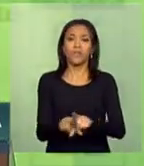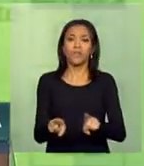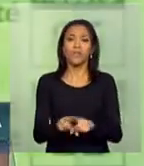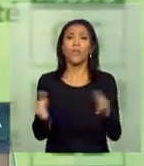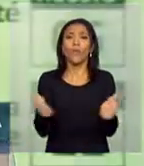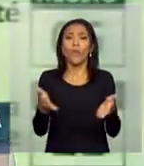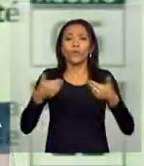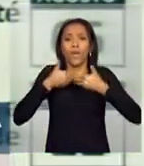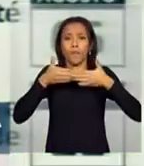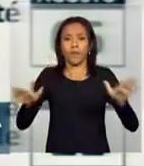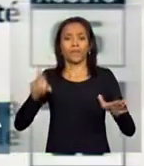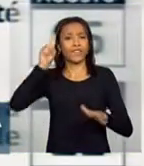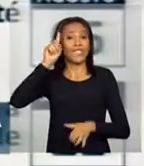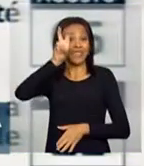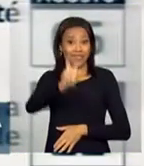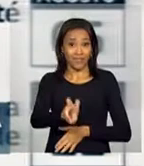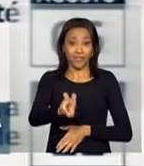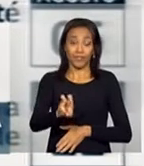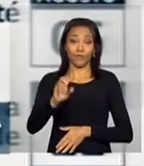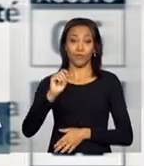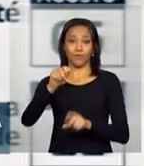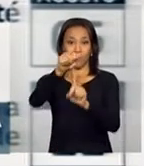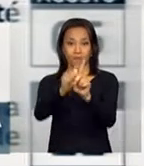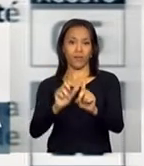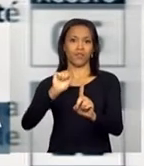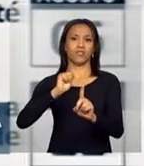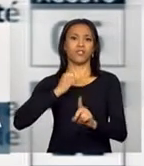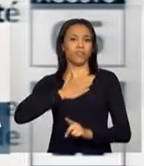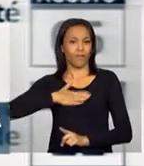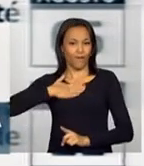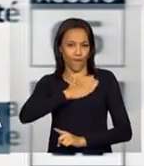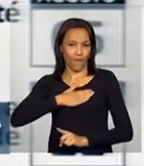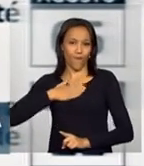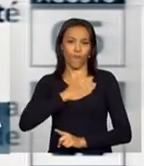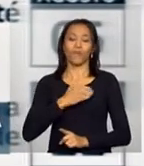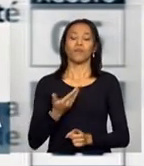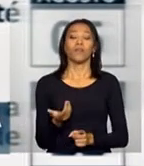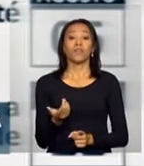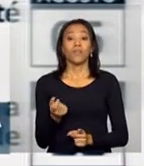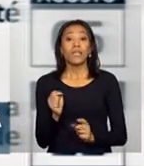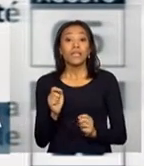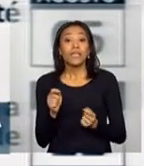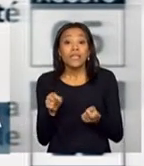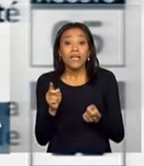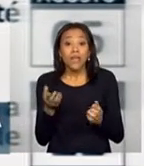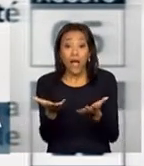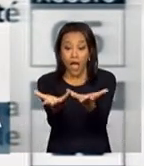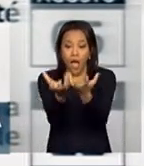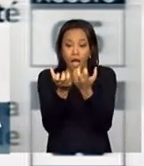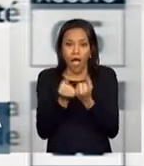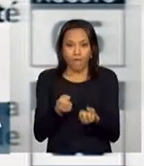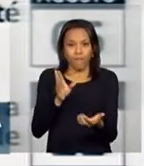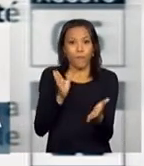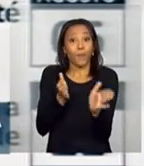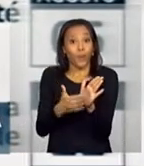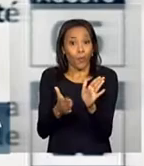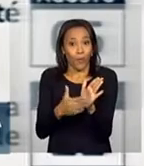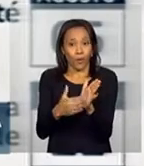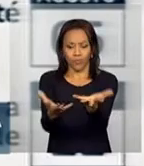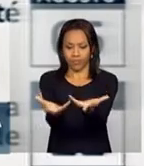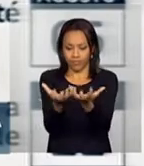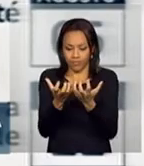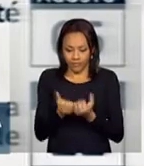anúncio, no dia 5 de agosto, o recebimento dessas propostas, que agora nós anunciamos,